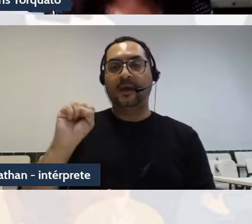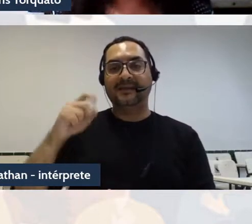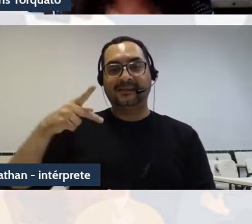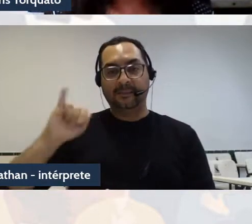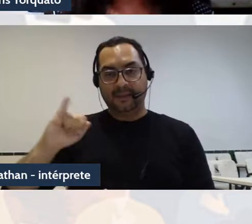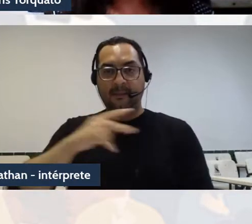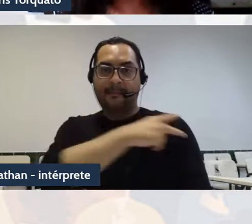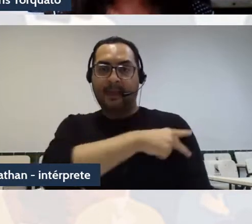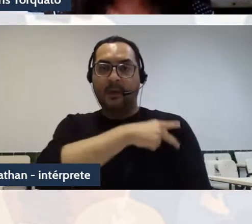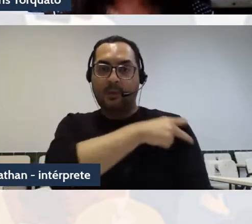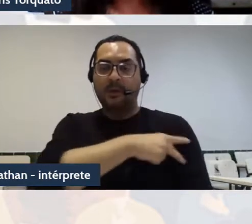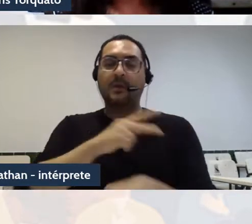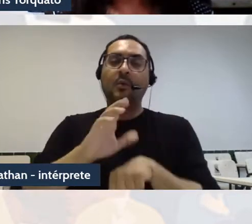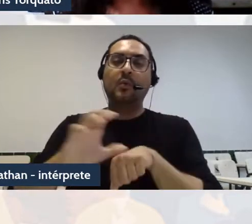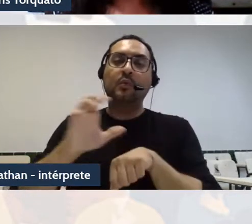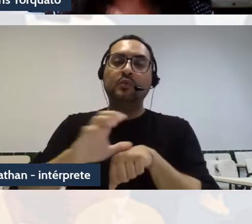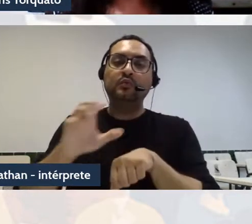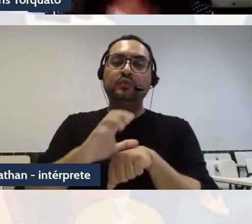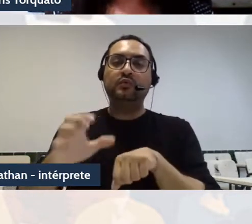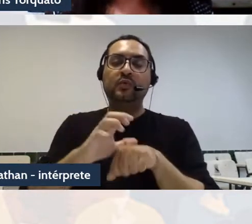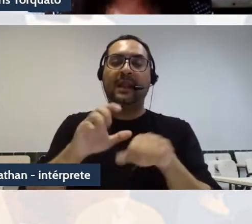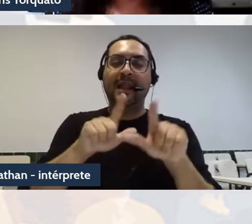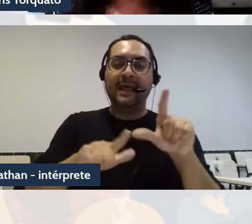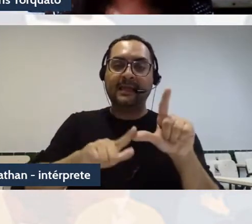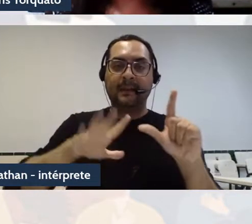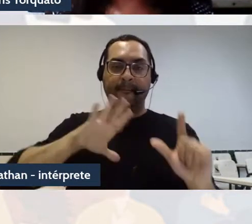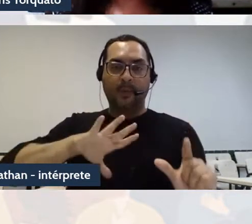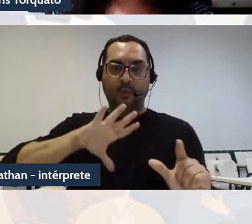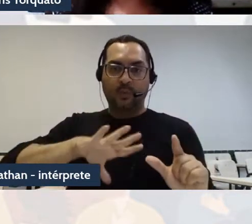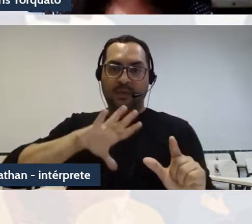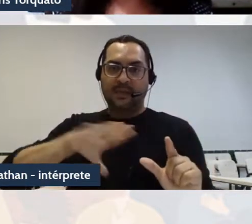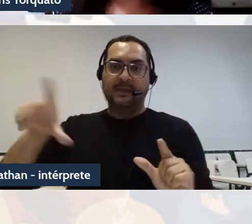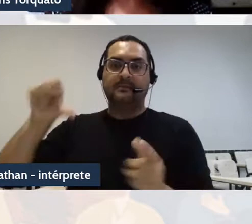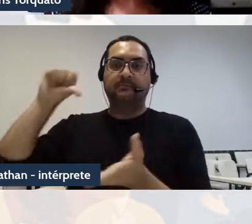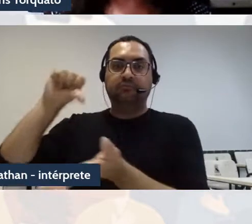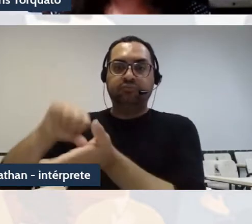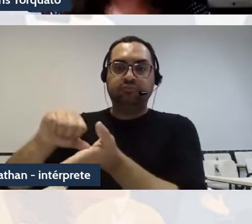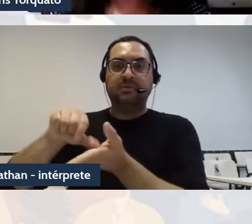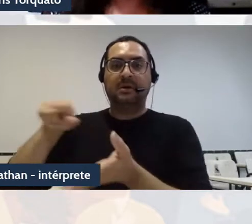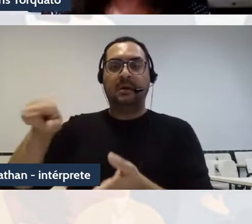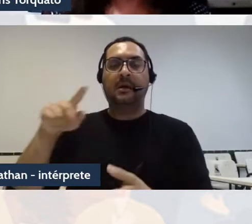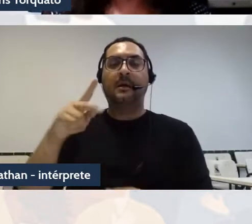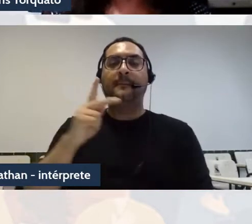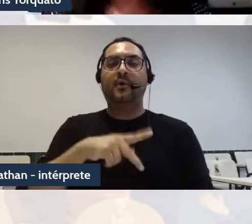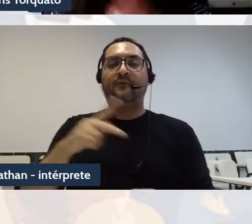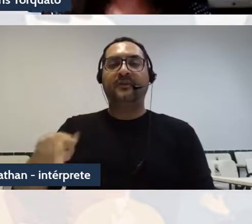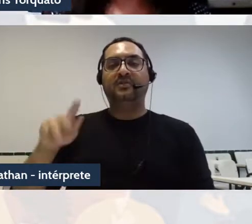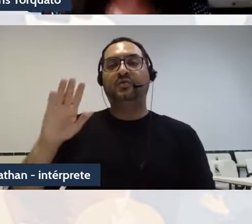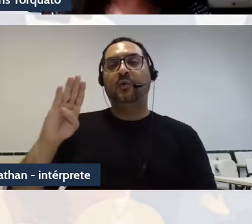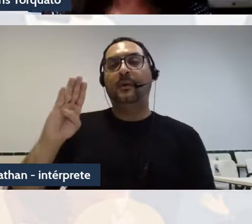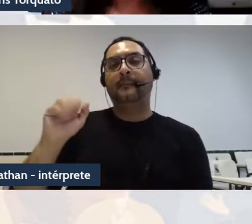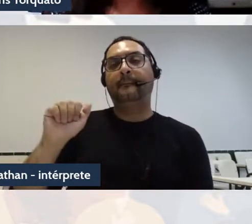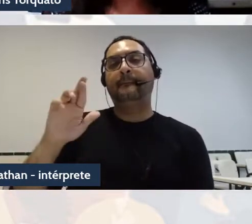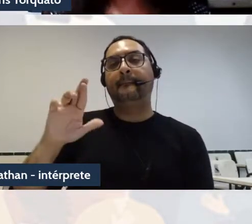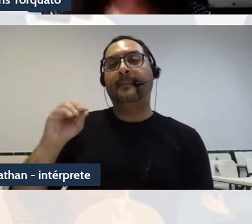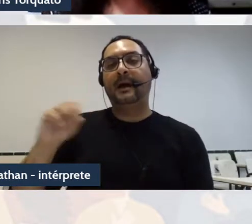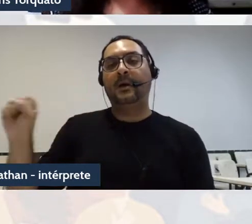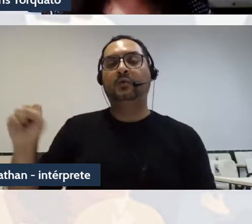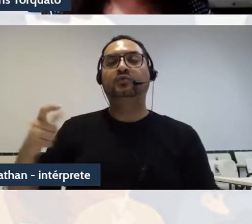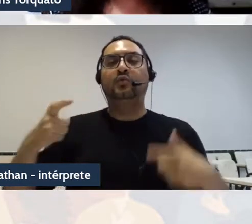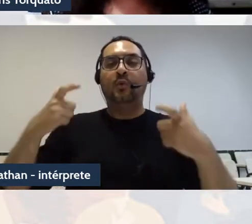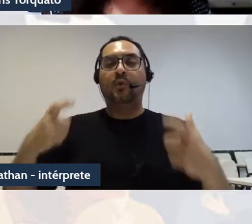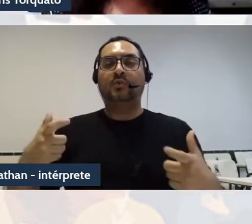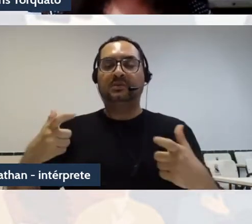do curso de letras português, lotado no campus, Barros Araújo, na cidade de Picos,